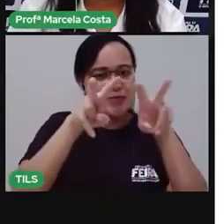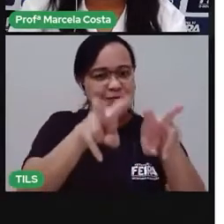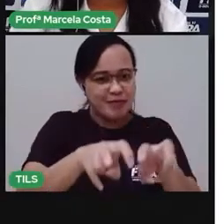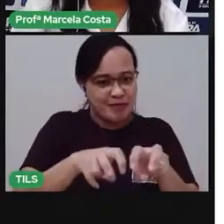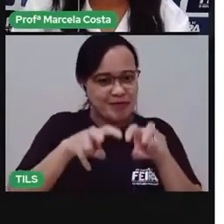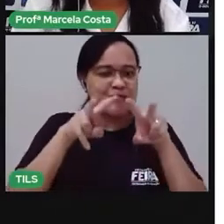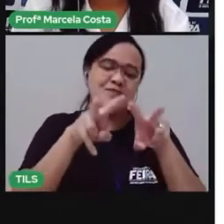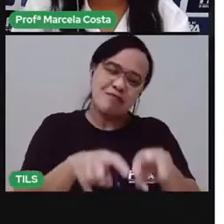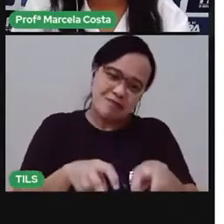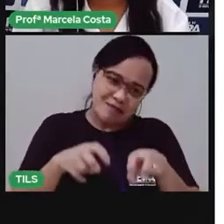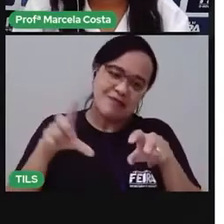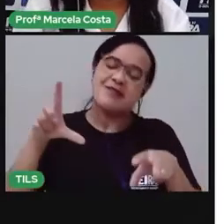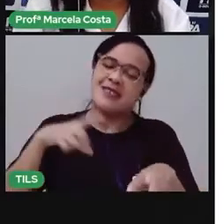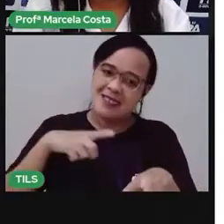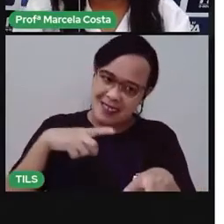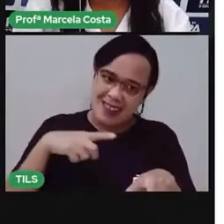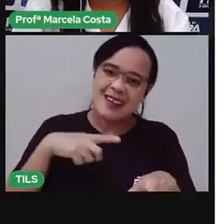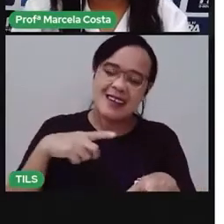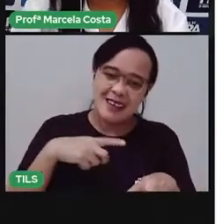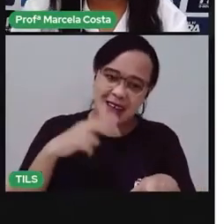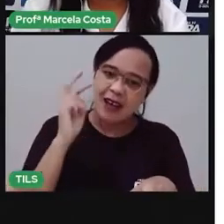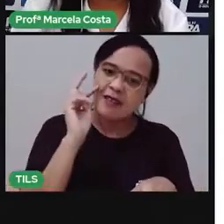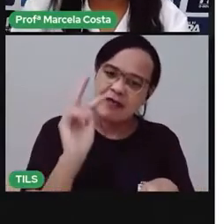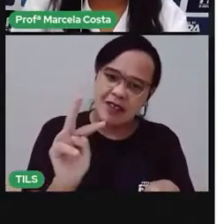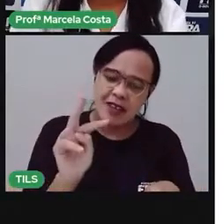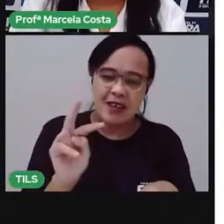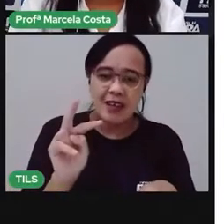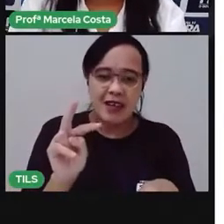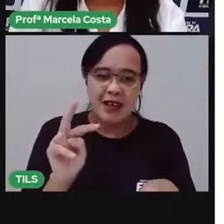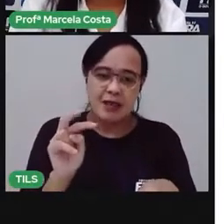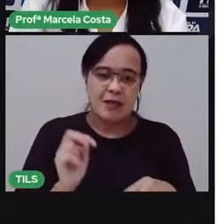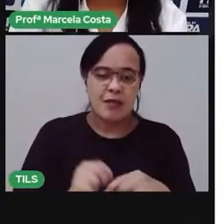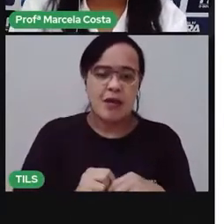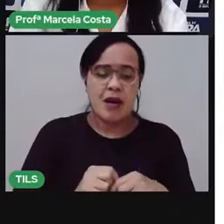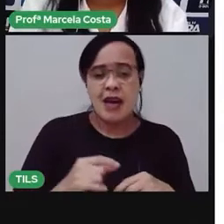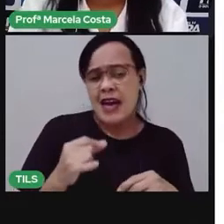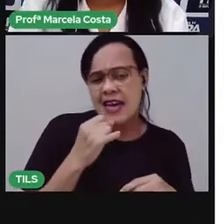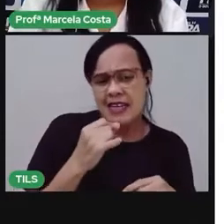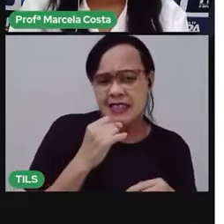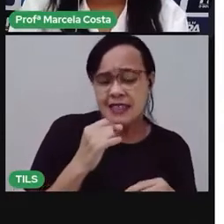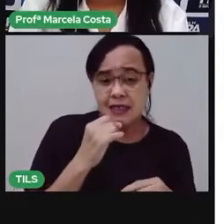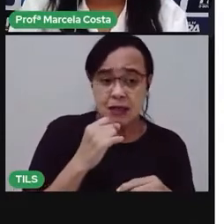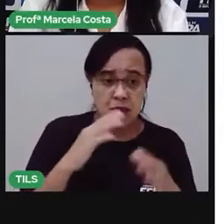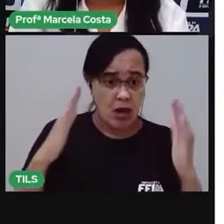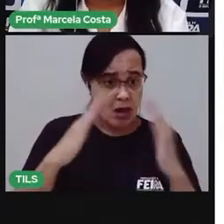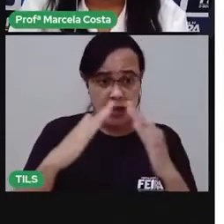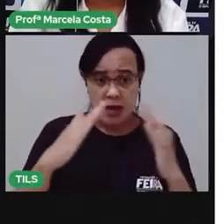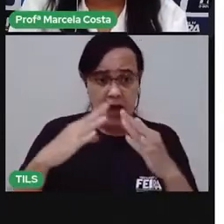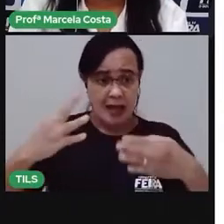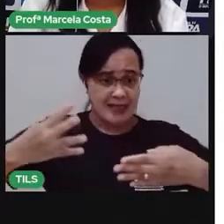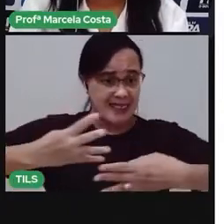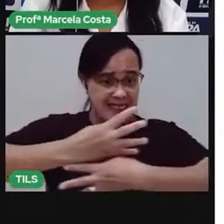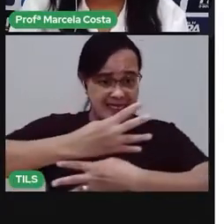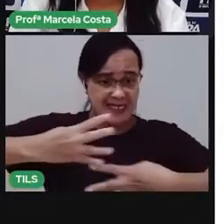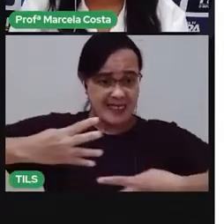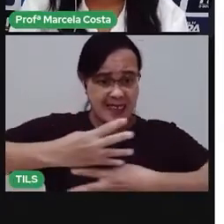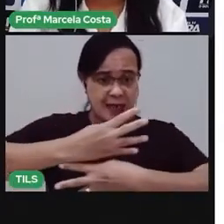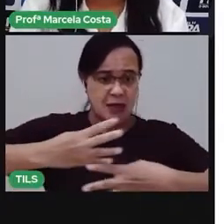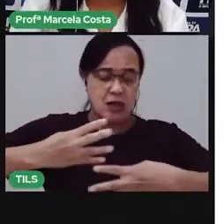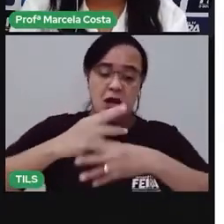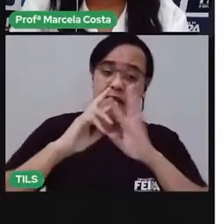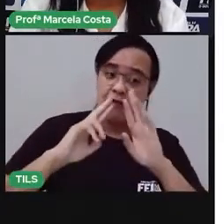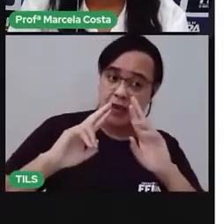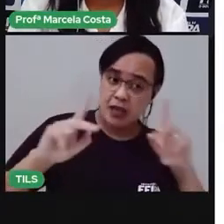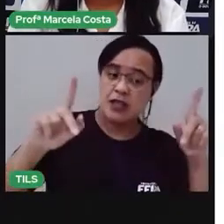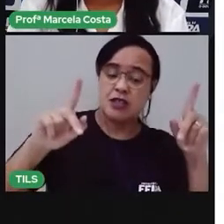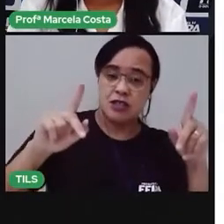fachada, esse tipo de telhado, não é comum em casas urbanas. Ele é mais